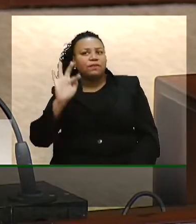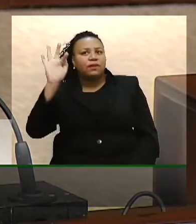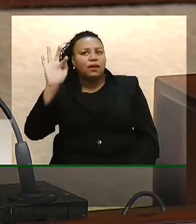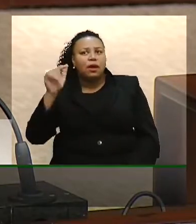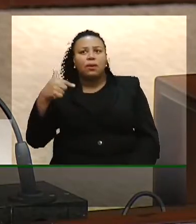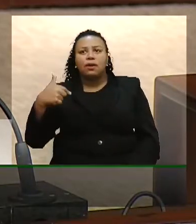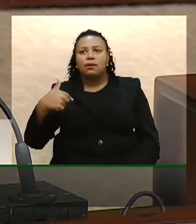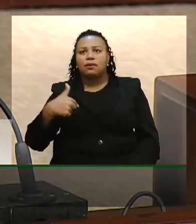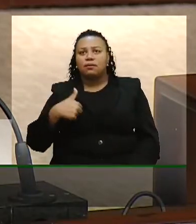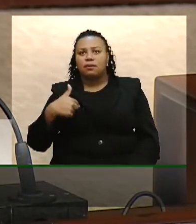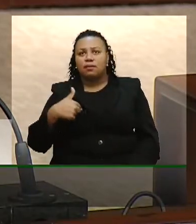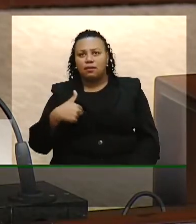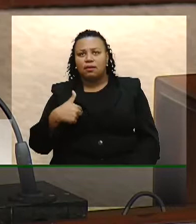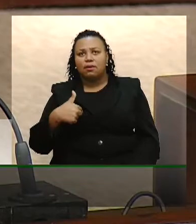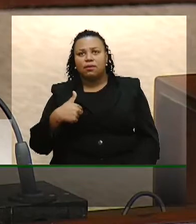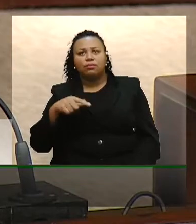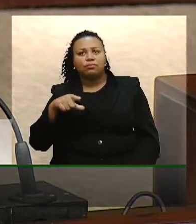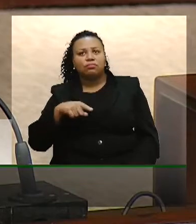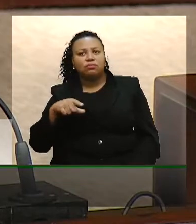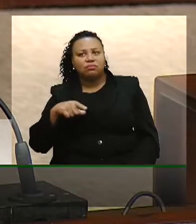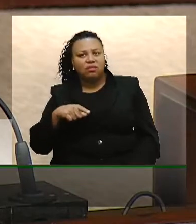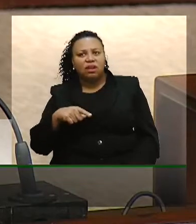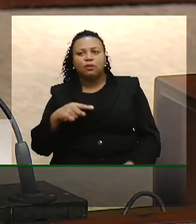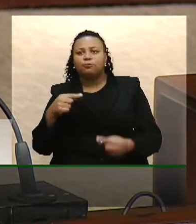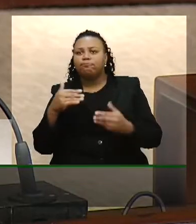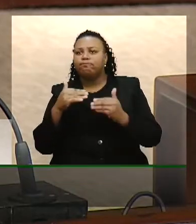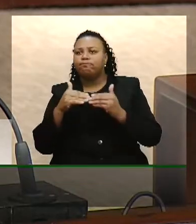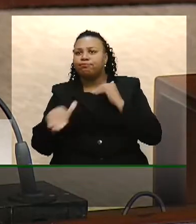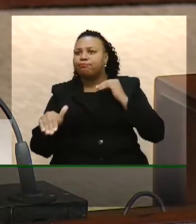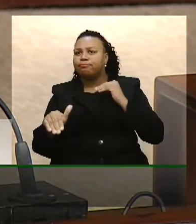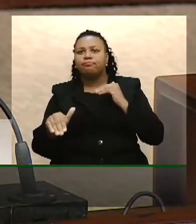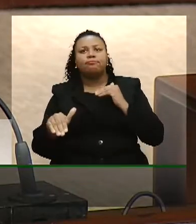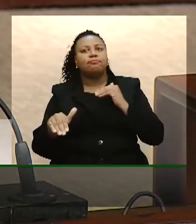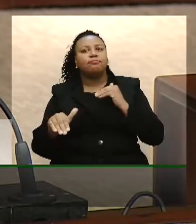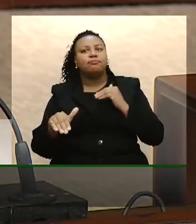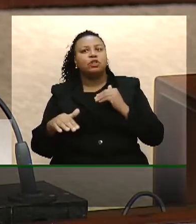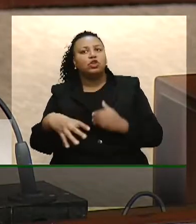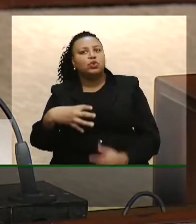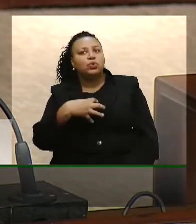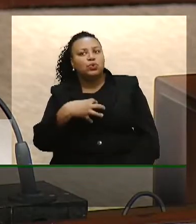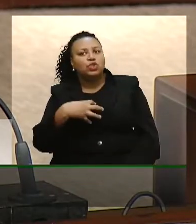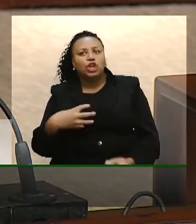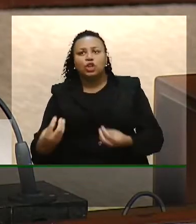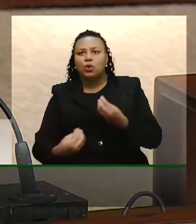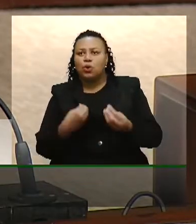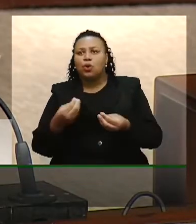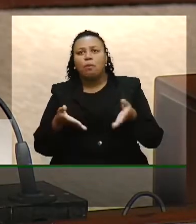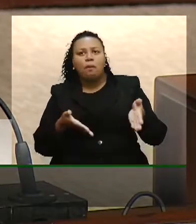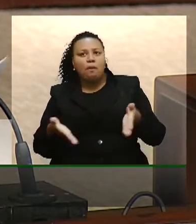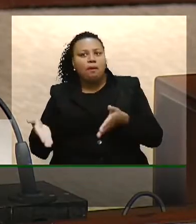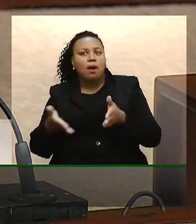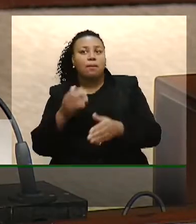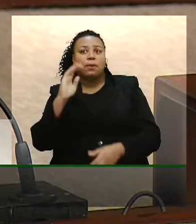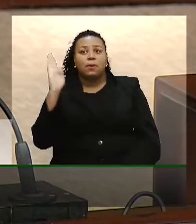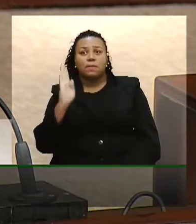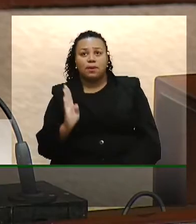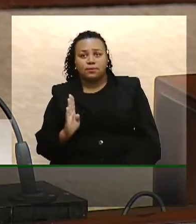eu tenho ampla divergência na forma como está conduzindo o nosso país.